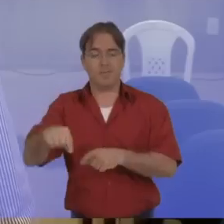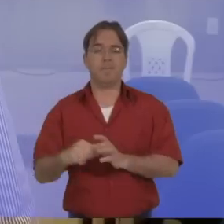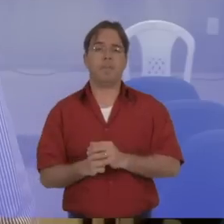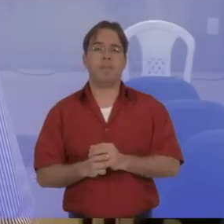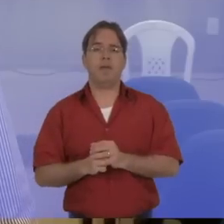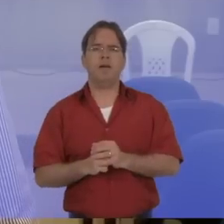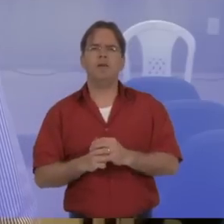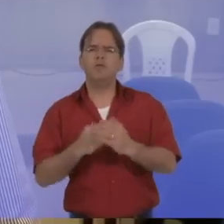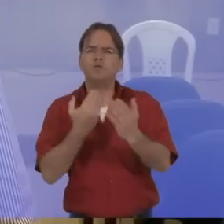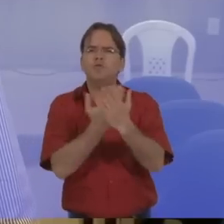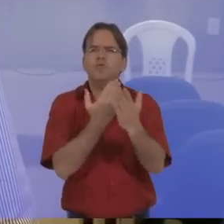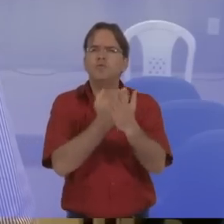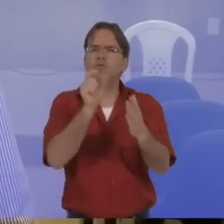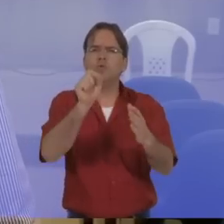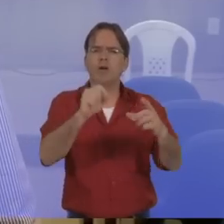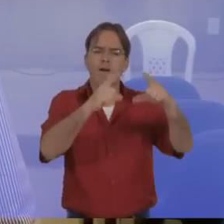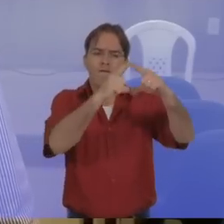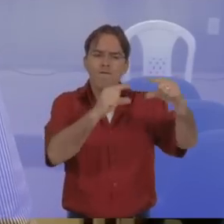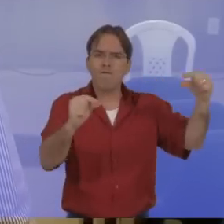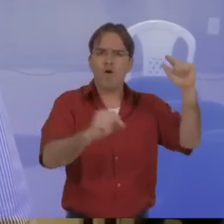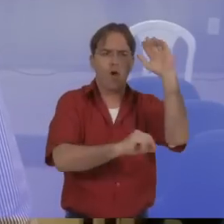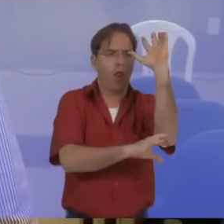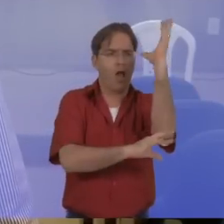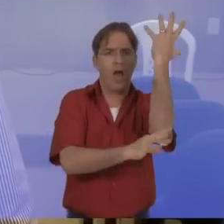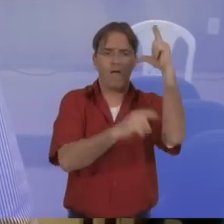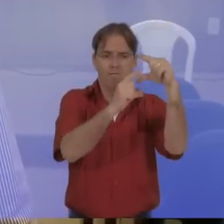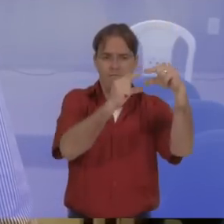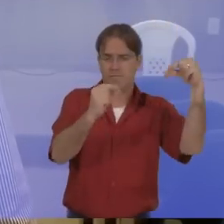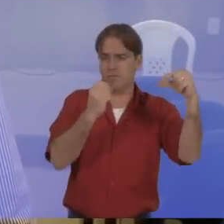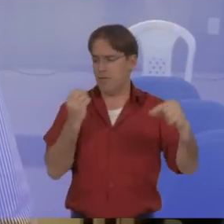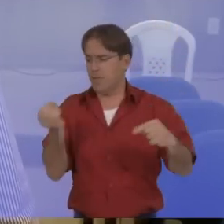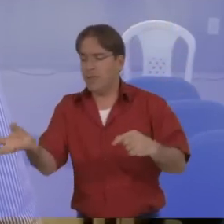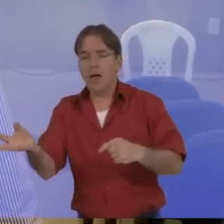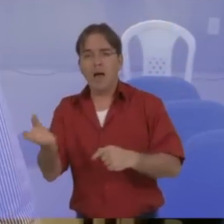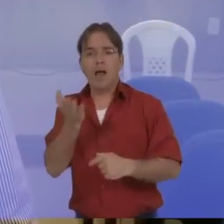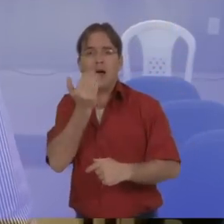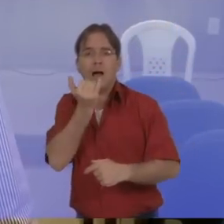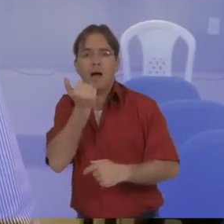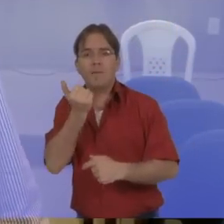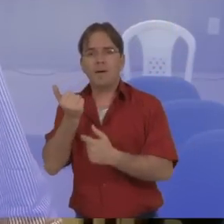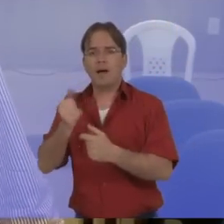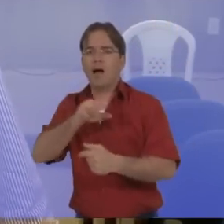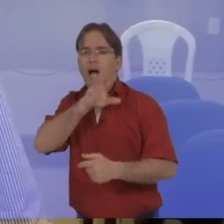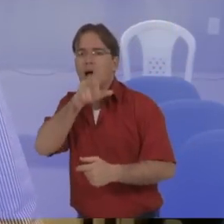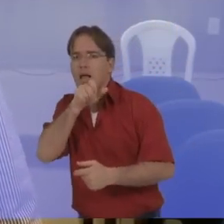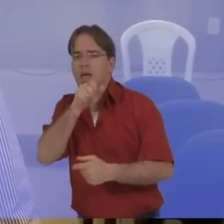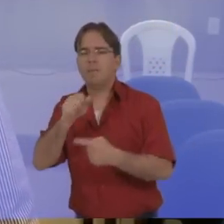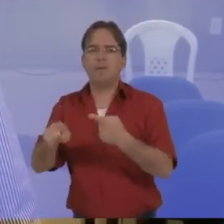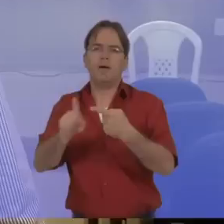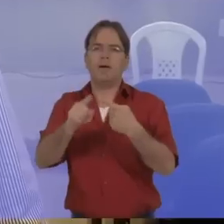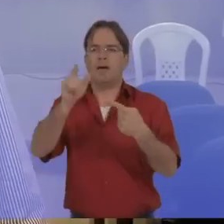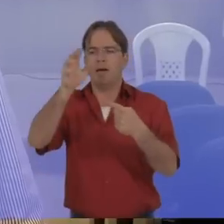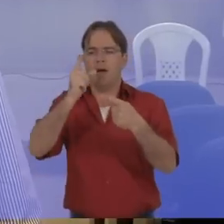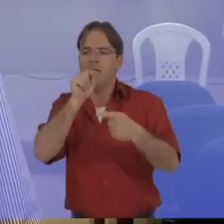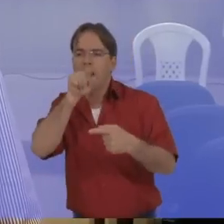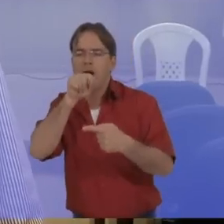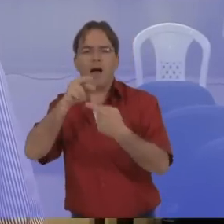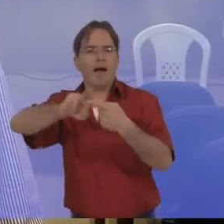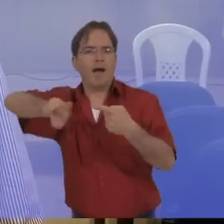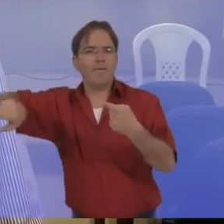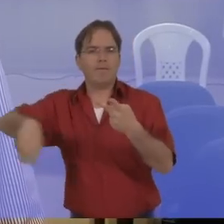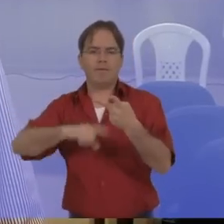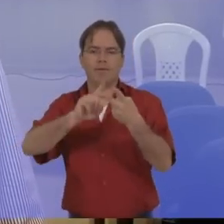como um ingrediente em ração de animais não ruminantes, aves, suínos, coelhos.